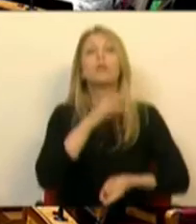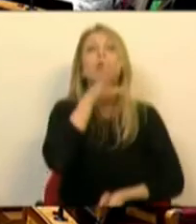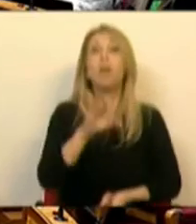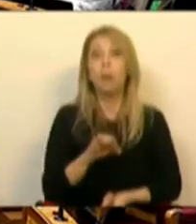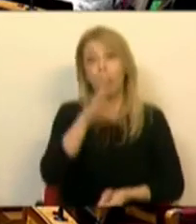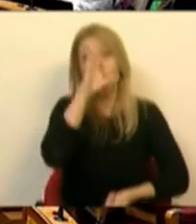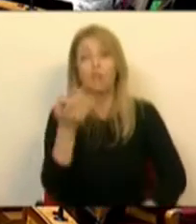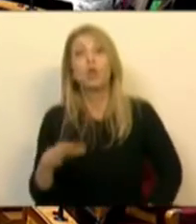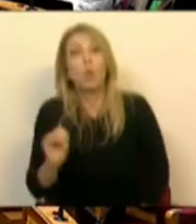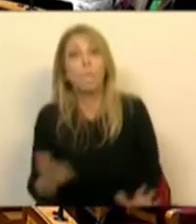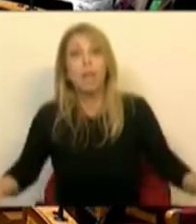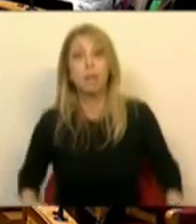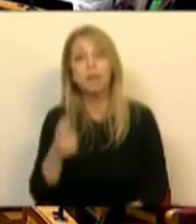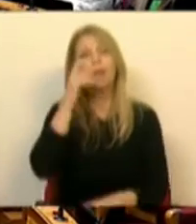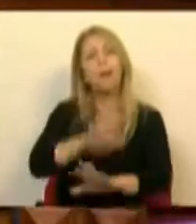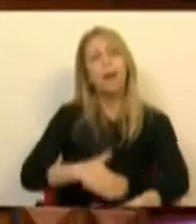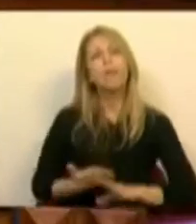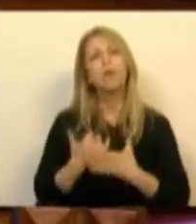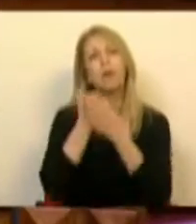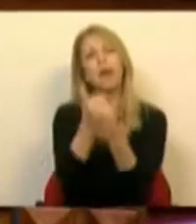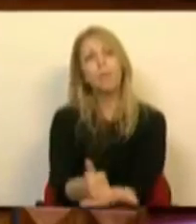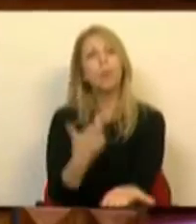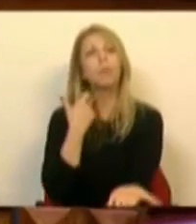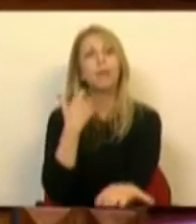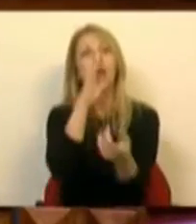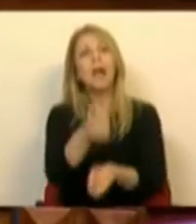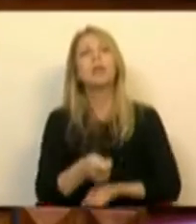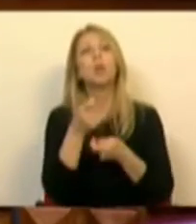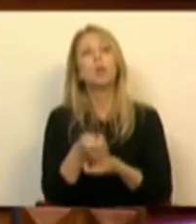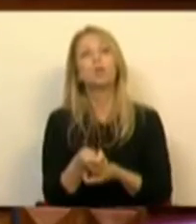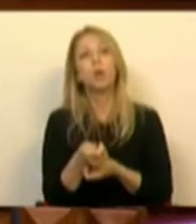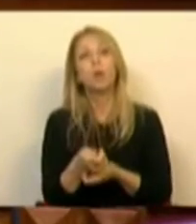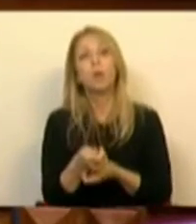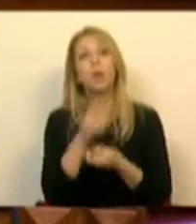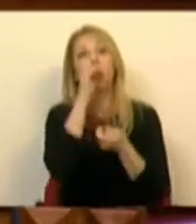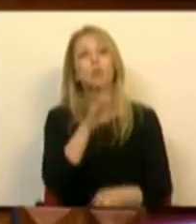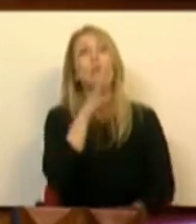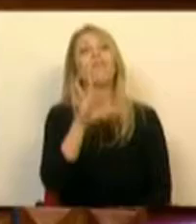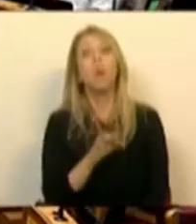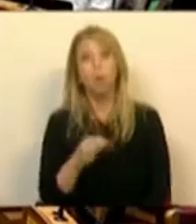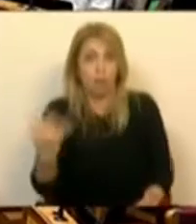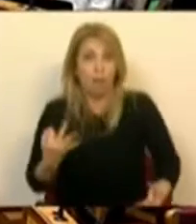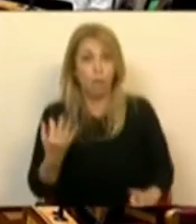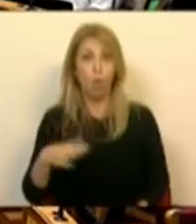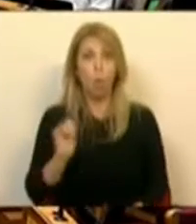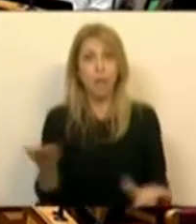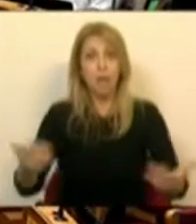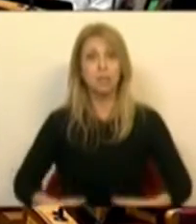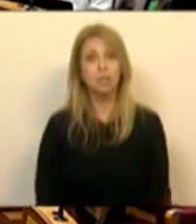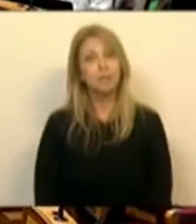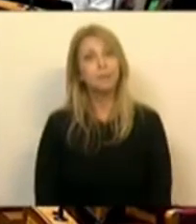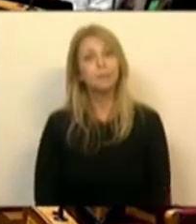Socialista. Quem reforçou o apoio aos pequenos agricultores e à agricultura familiar foi o Partido Socialista.